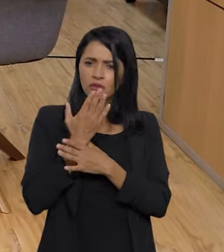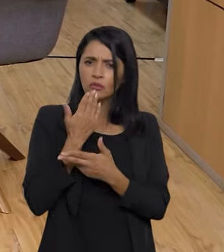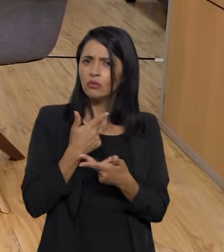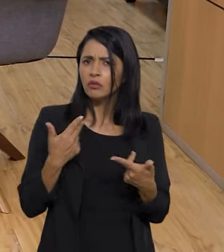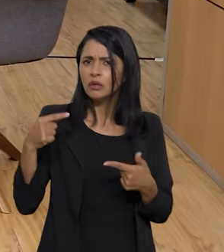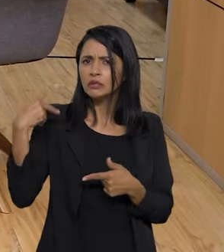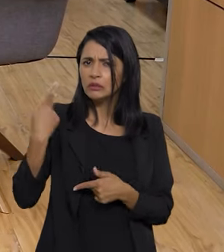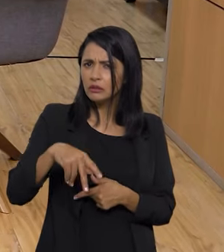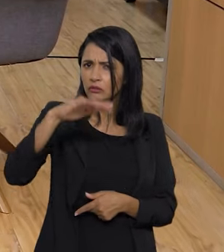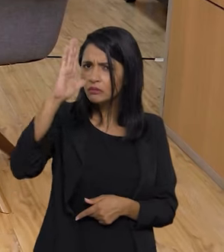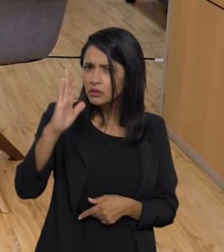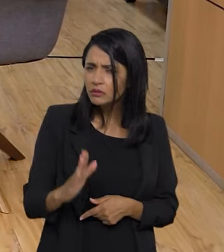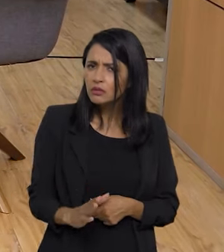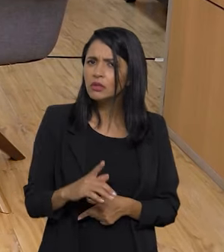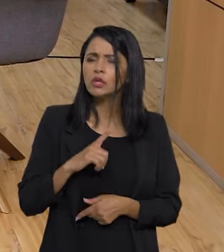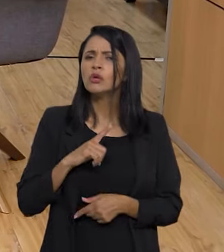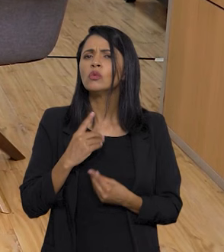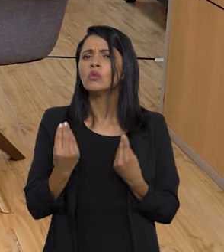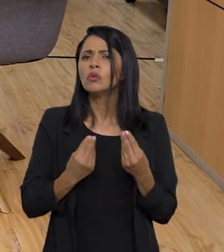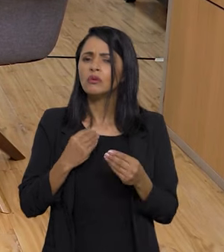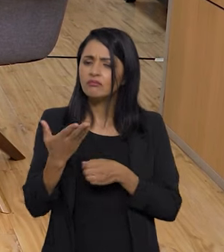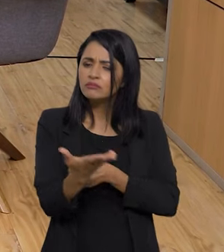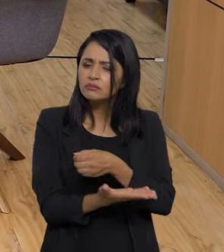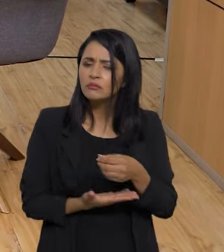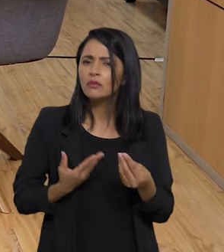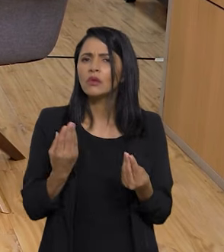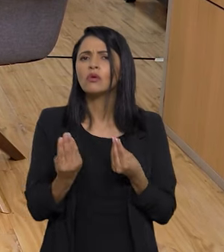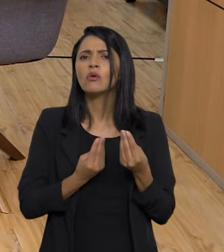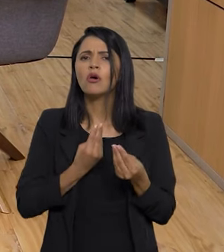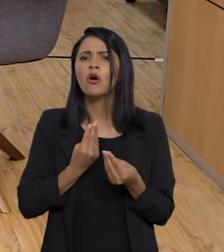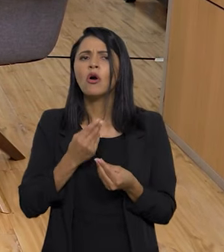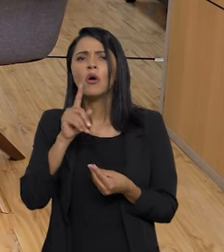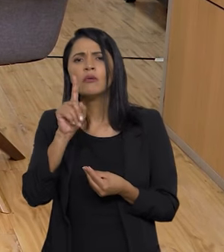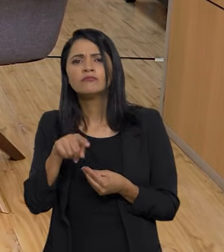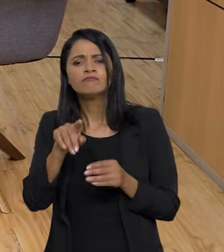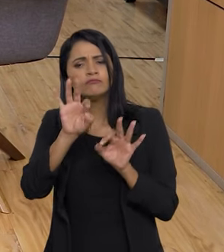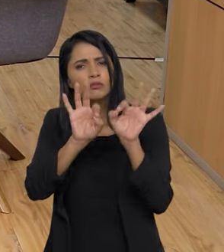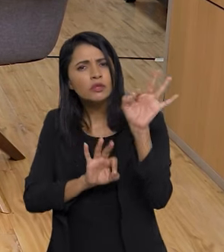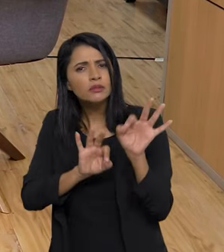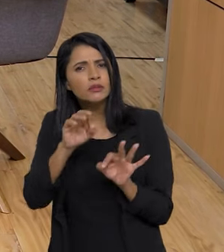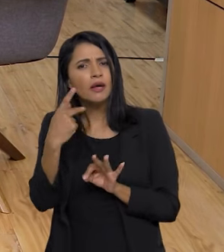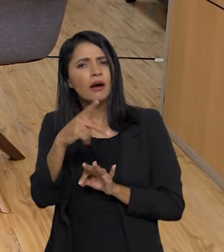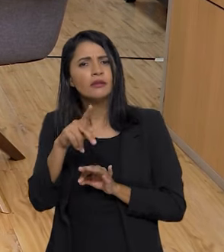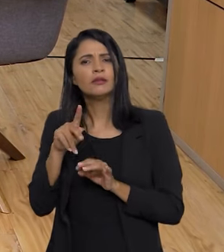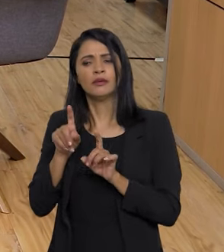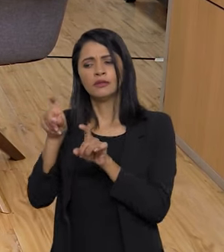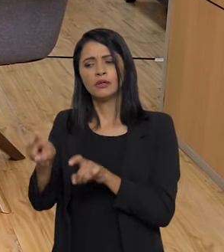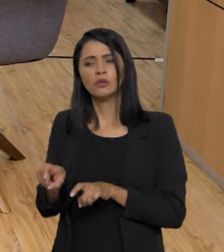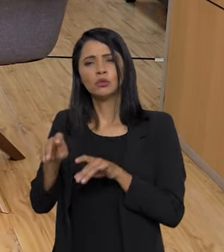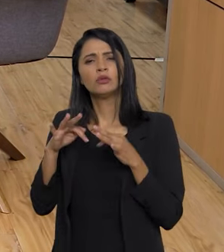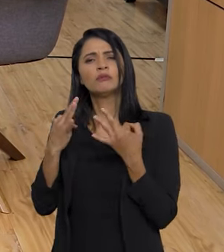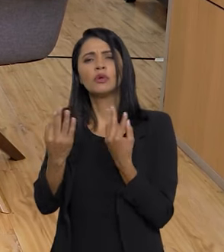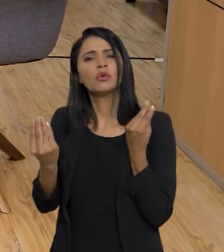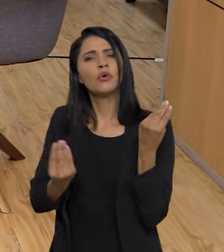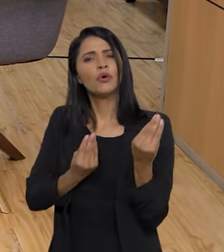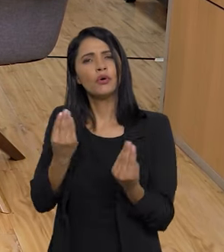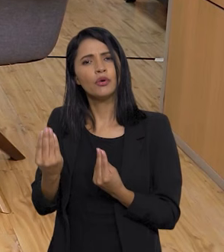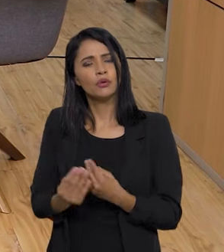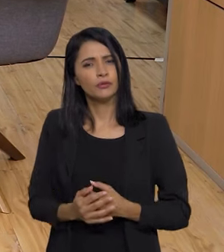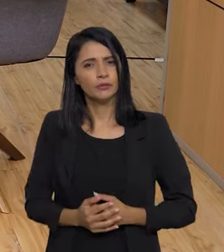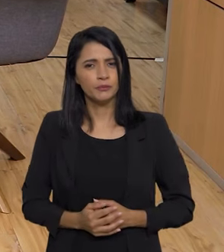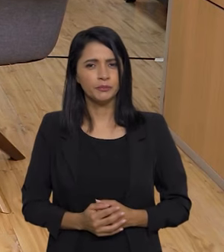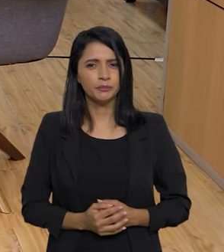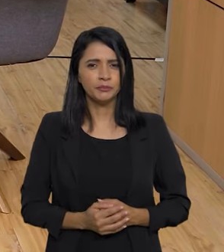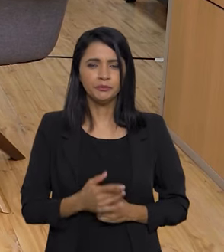segurança alimentar do Brasil está embasada, está estruturada na agricultura familiar? Olha,